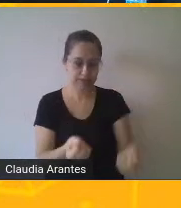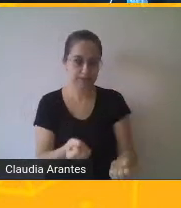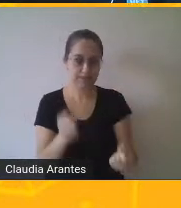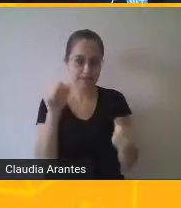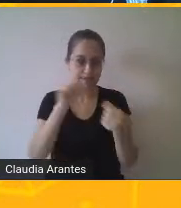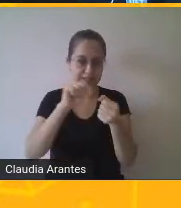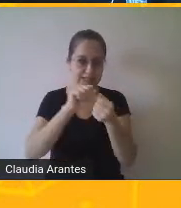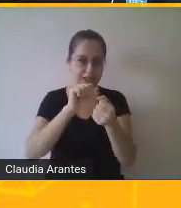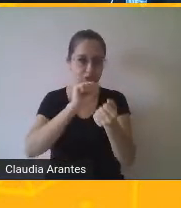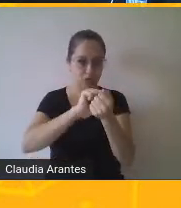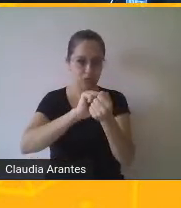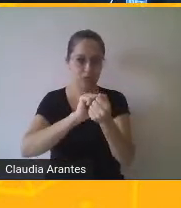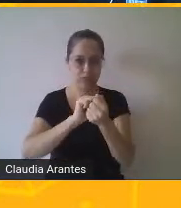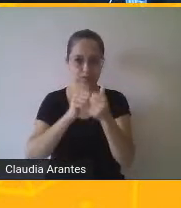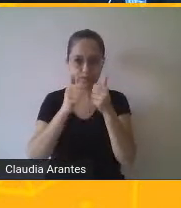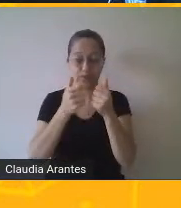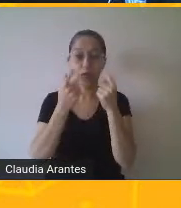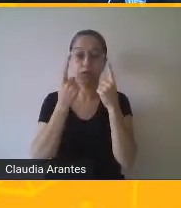Vejam bem.